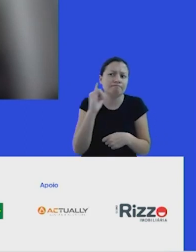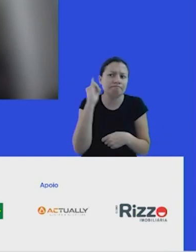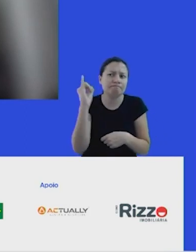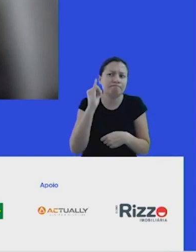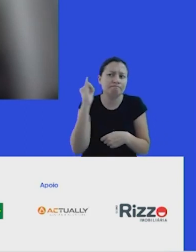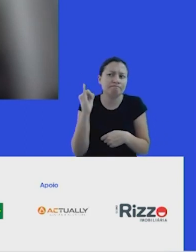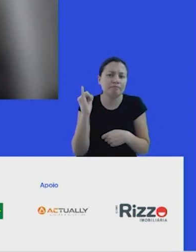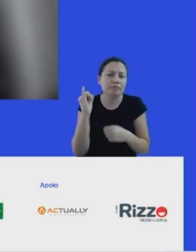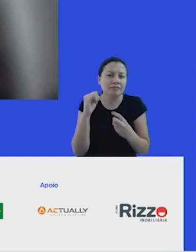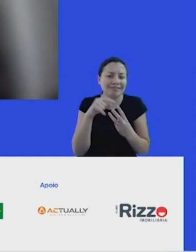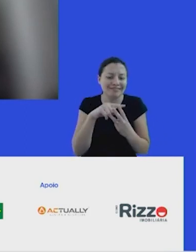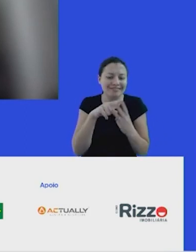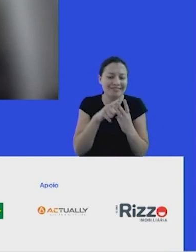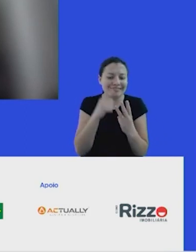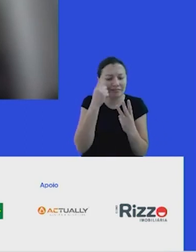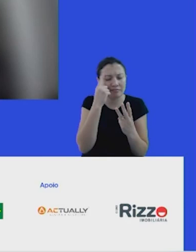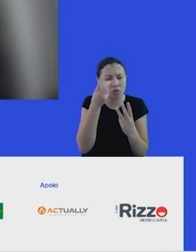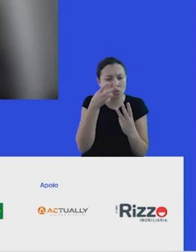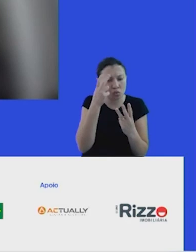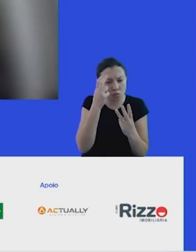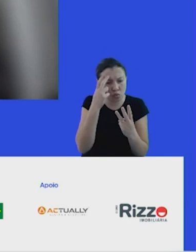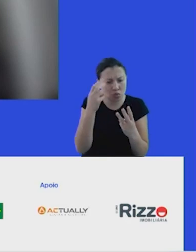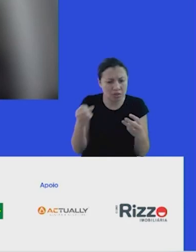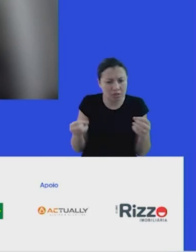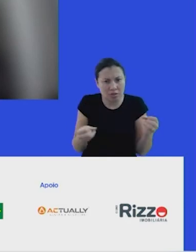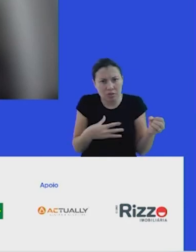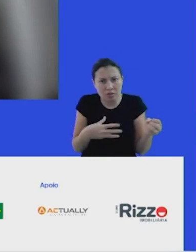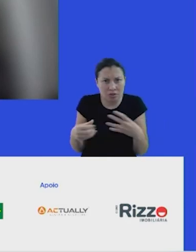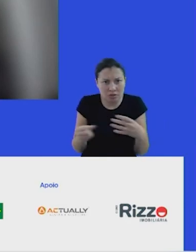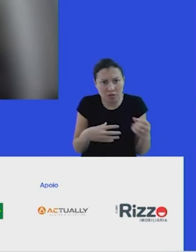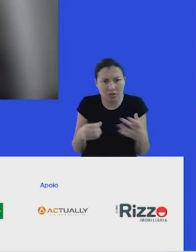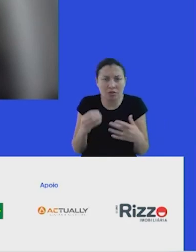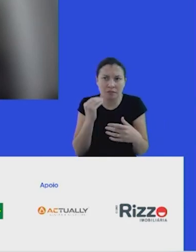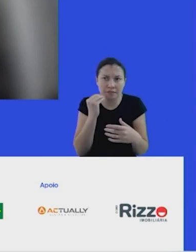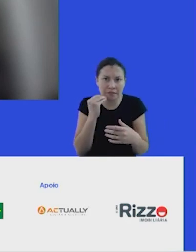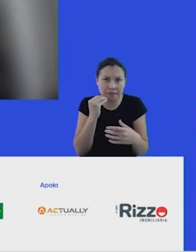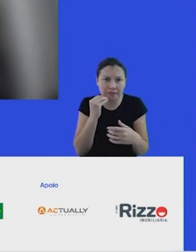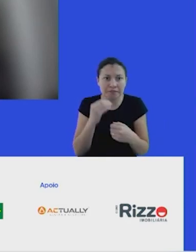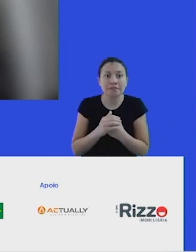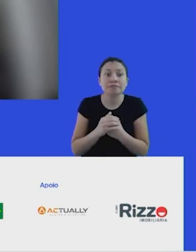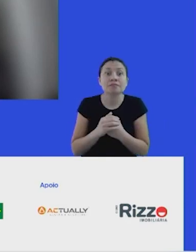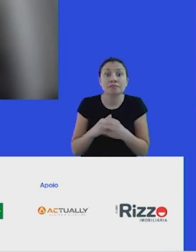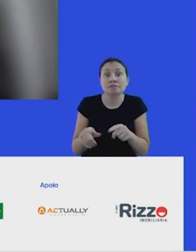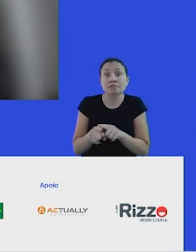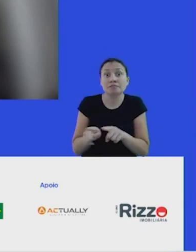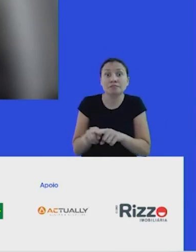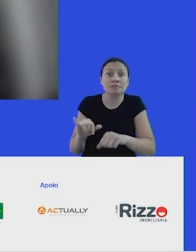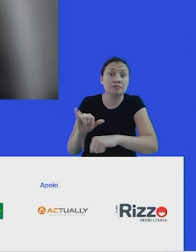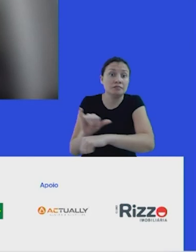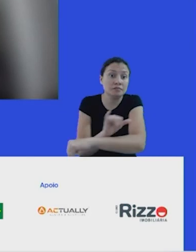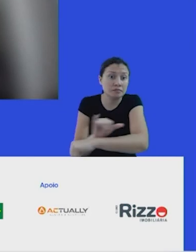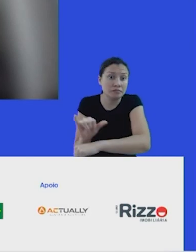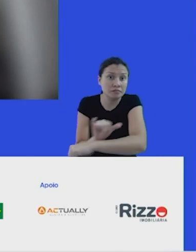esse tripé da cultura da inovação, de abertura, essa experimentação, de ter uma estratégia também que direcione esses